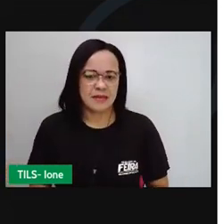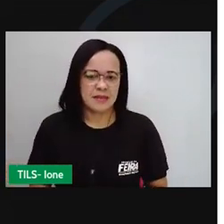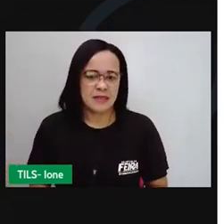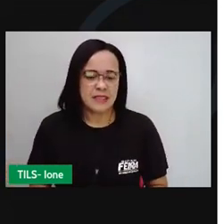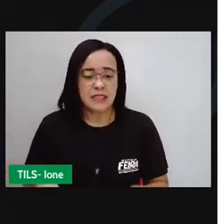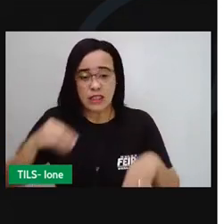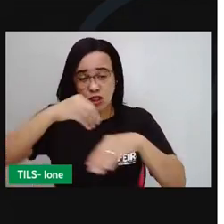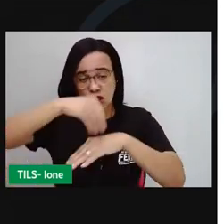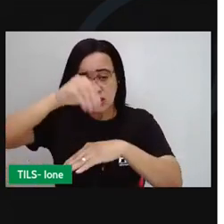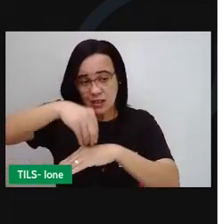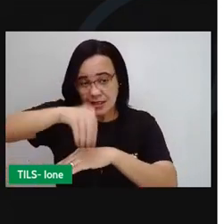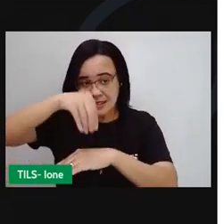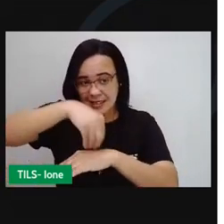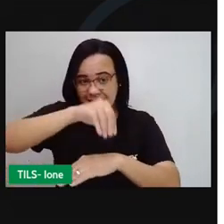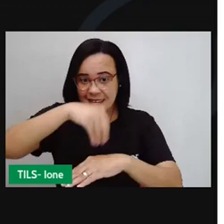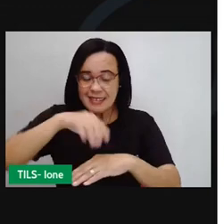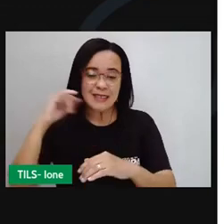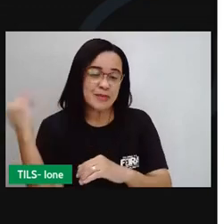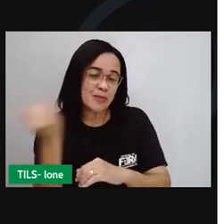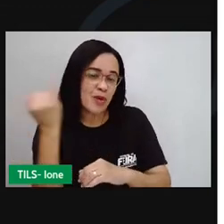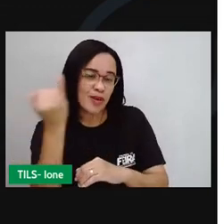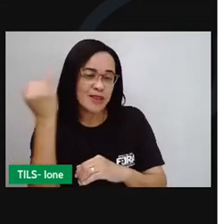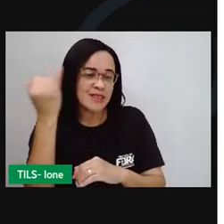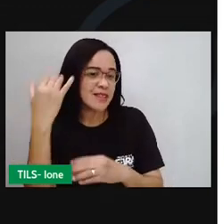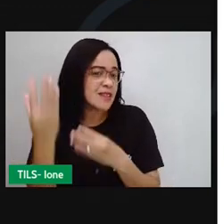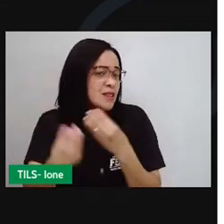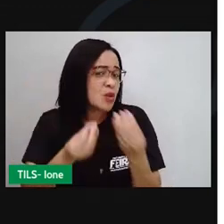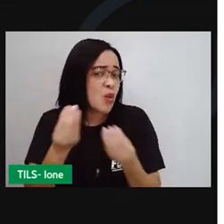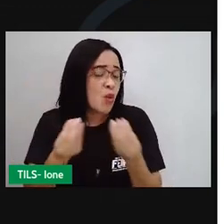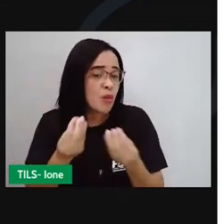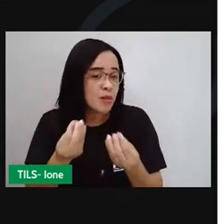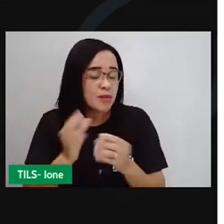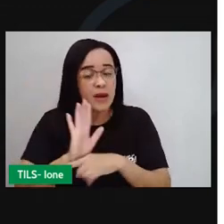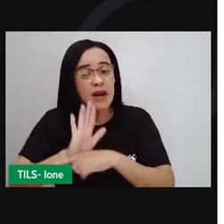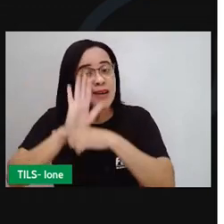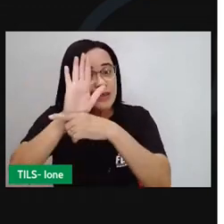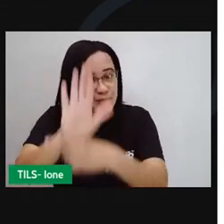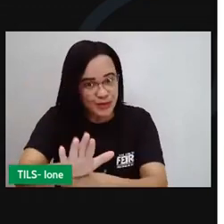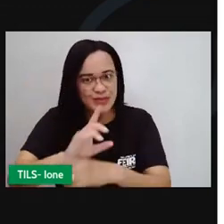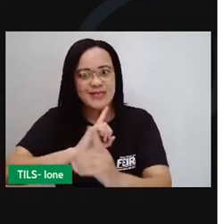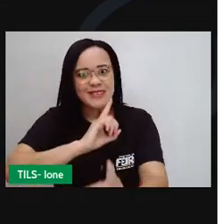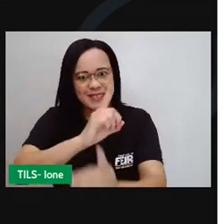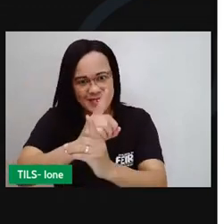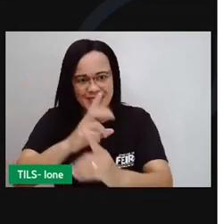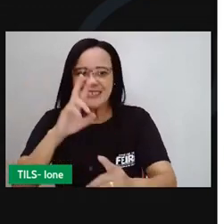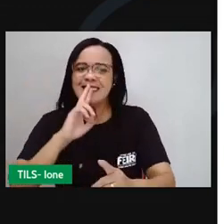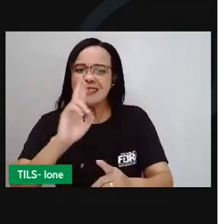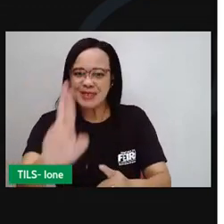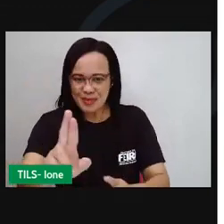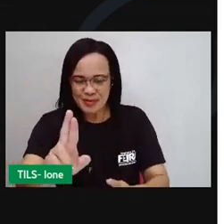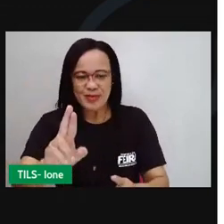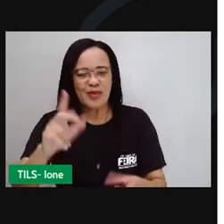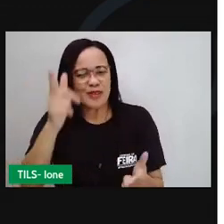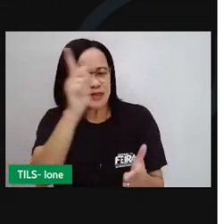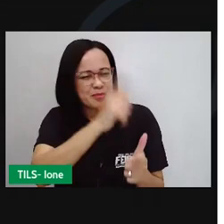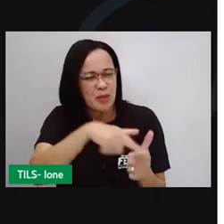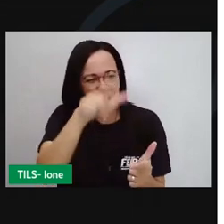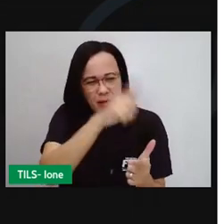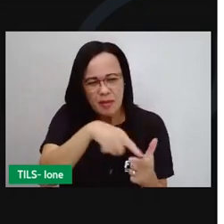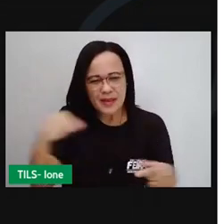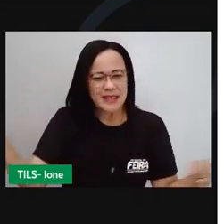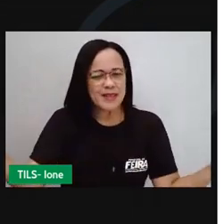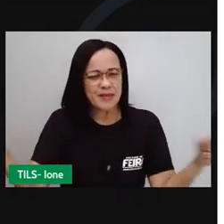Existem algumas dicas importantes que vão lhe ajudar a encontrar respostas para probleminhas matemáticas.